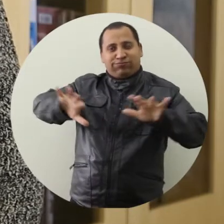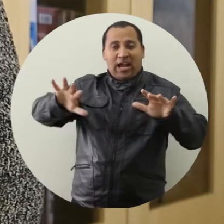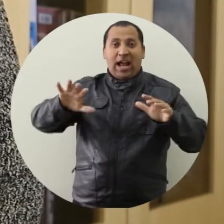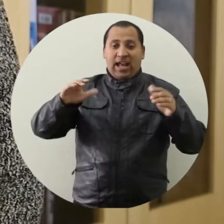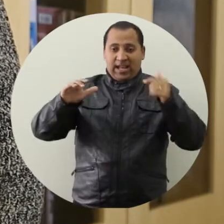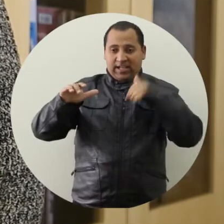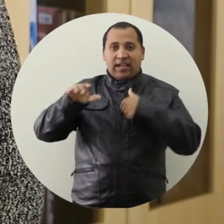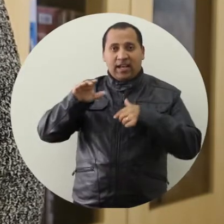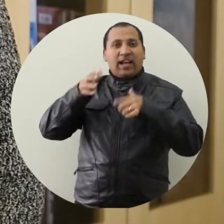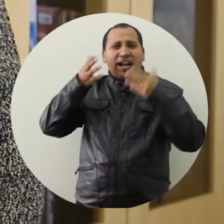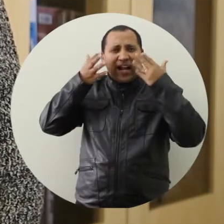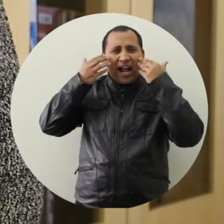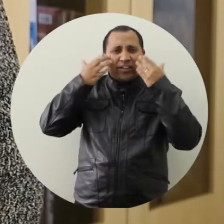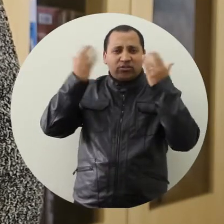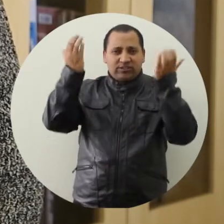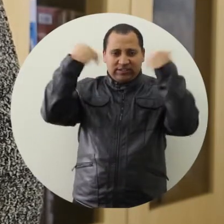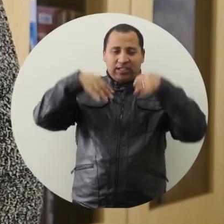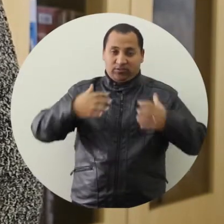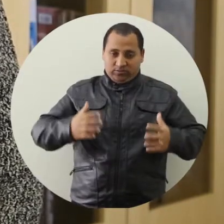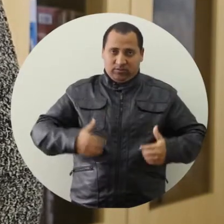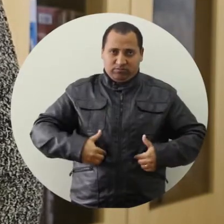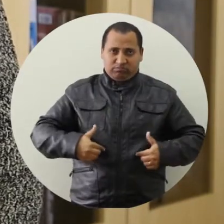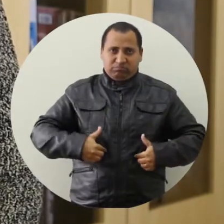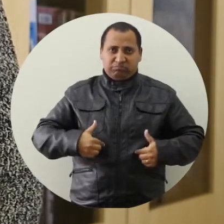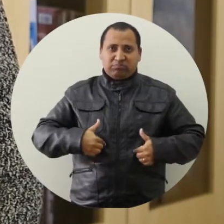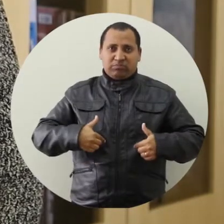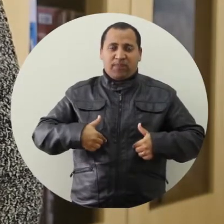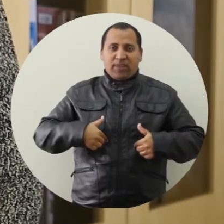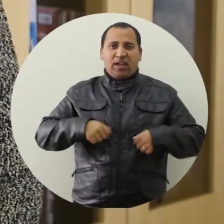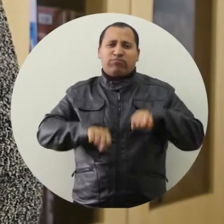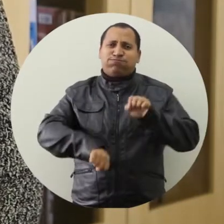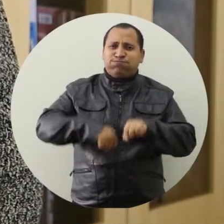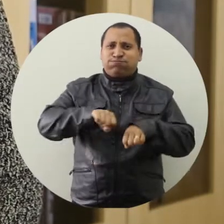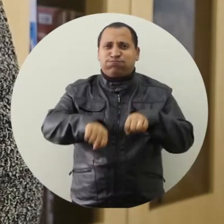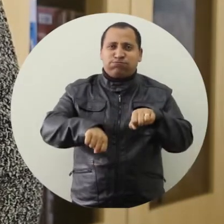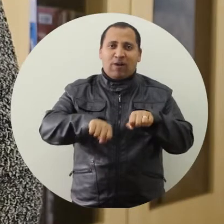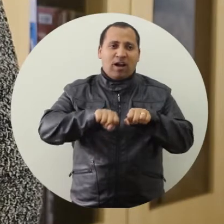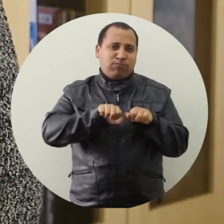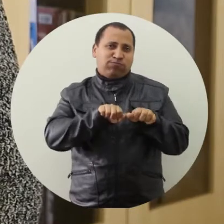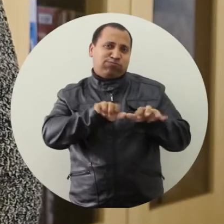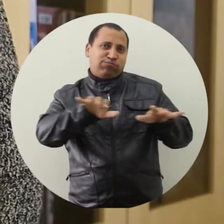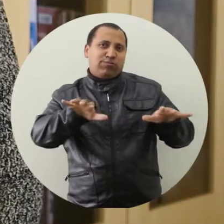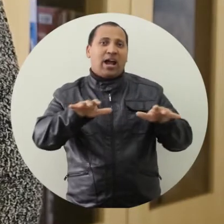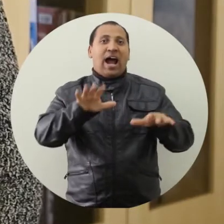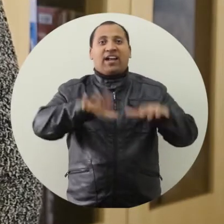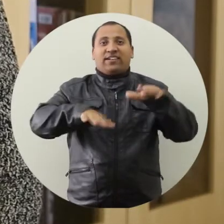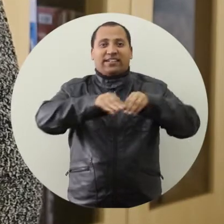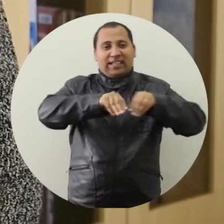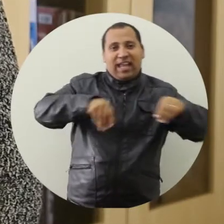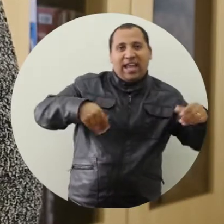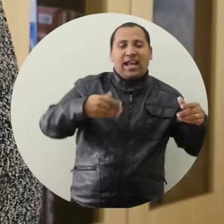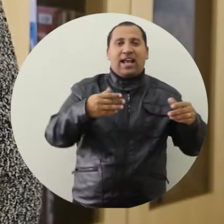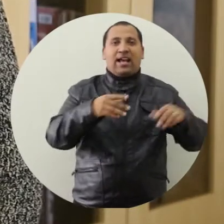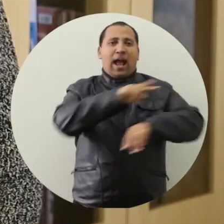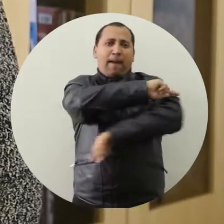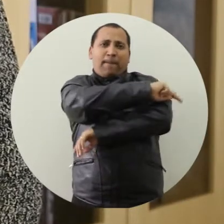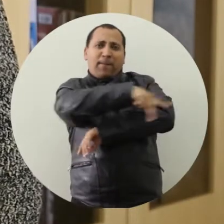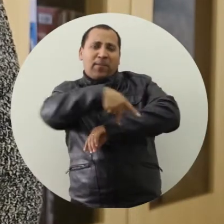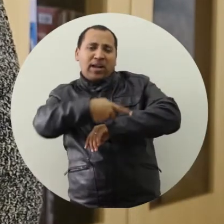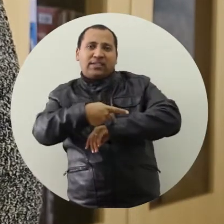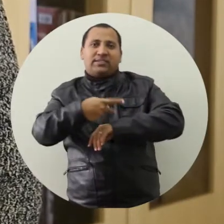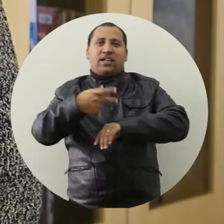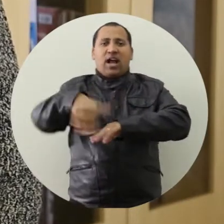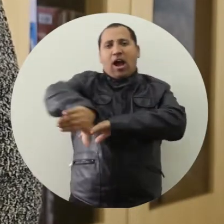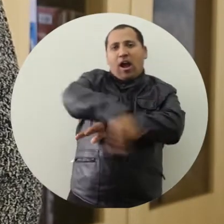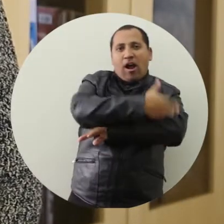tubo digestivo, vindo a contaminar o ambiente onde ele se encontra, como areia, as ruas, as praças,